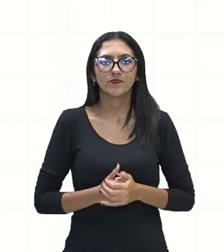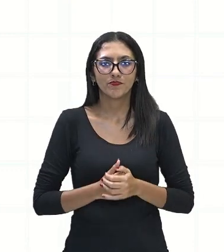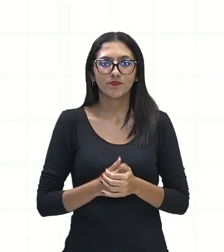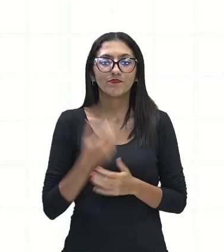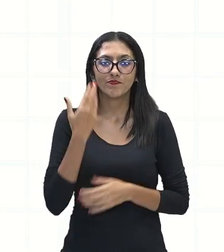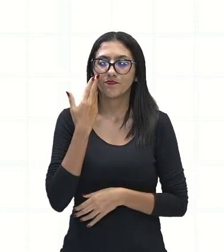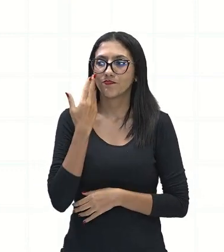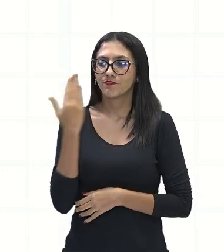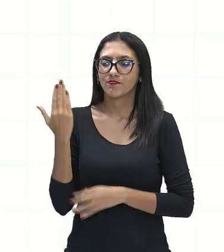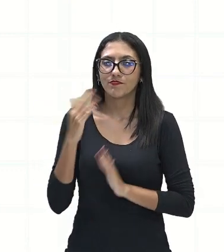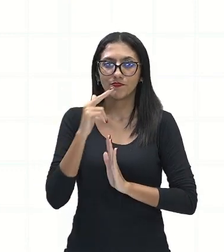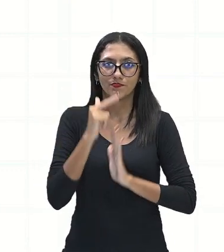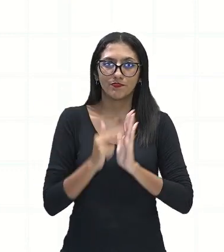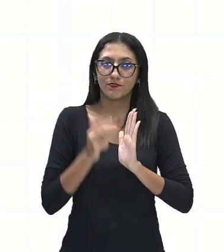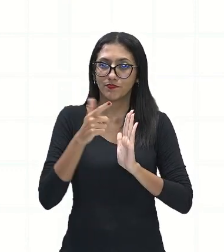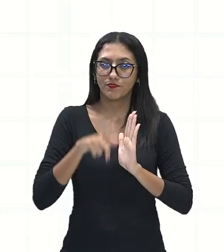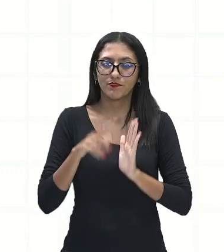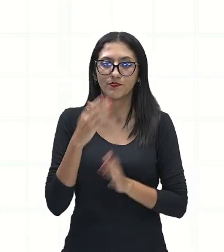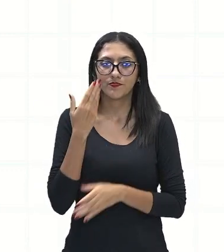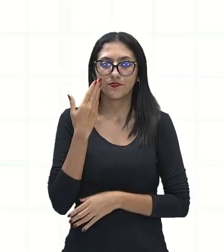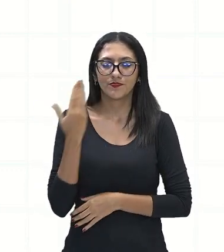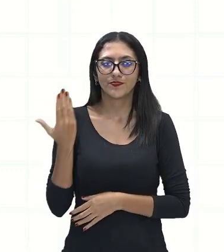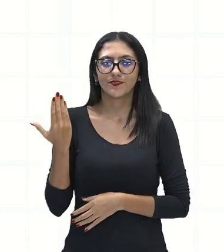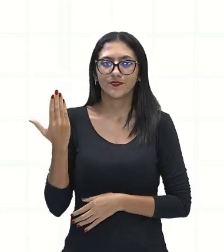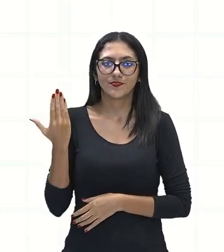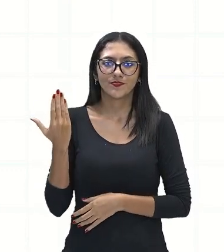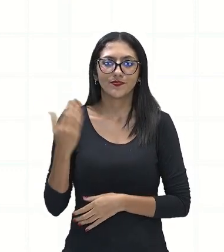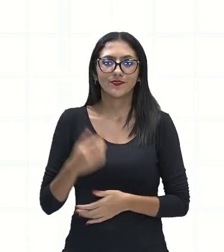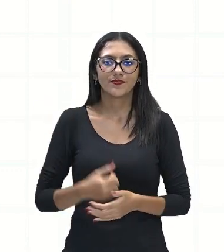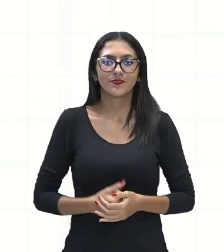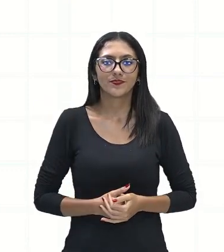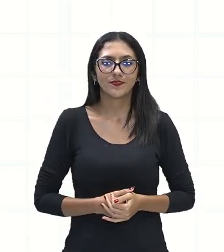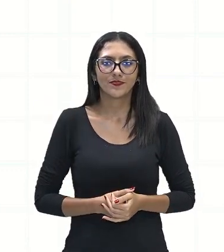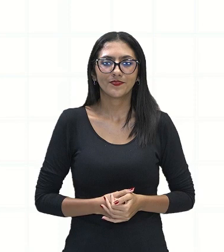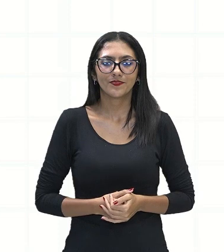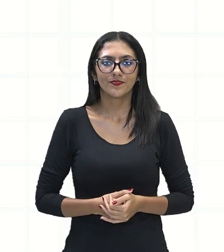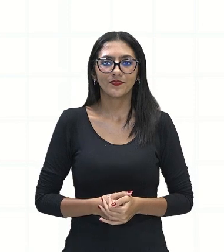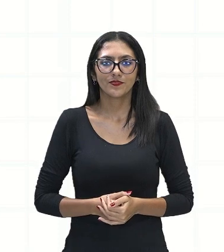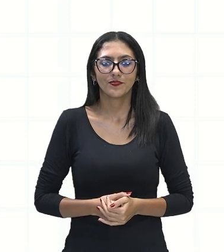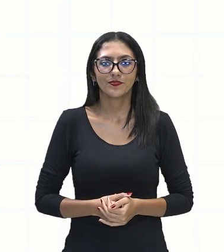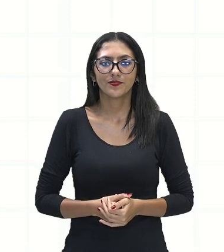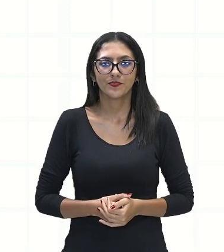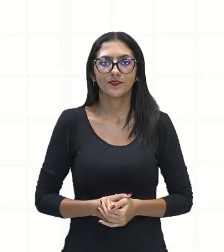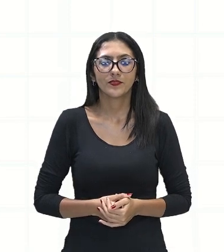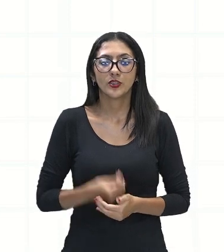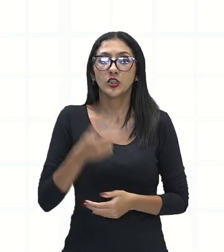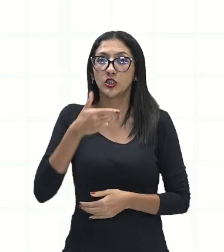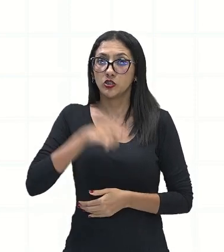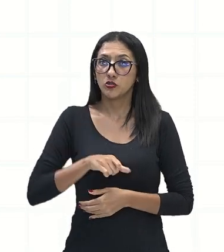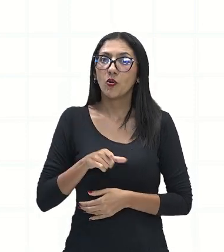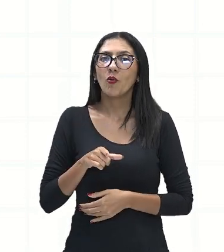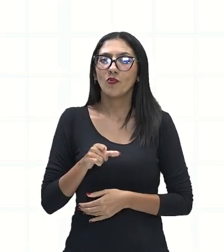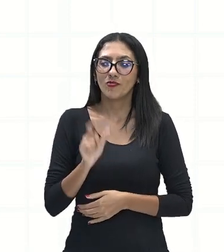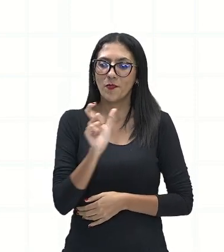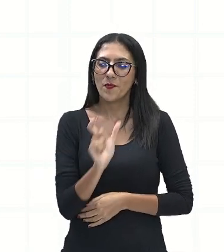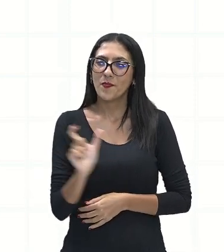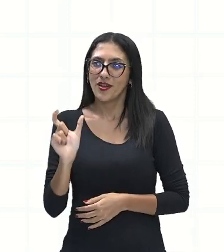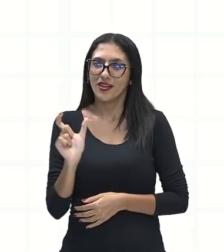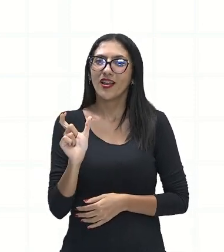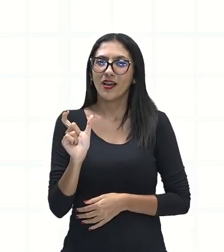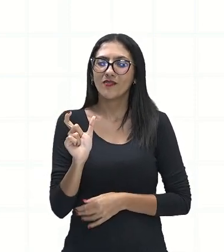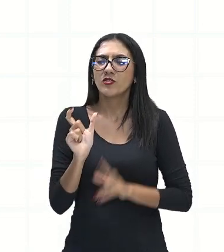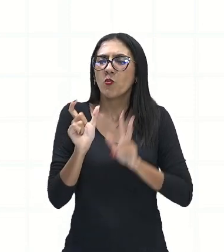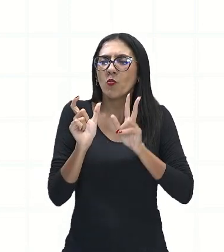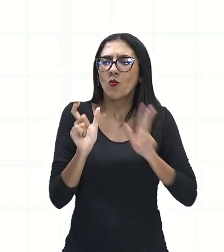olha. Mais uma vez, o povo quebrou a cara com o governo eleito. Perceberam que eu tenho, mais uma vez, a mesma